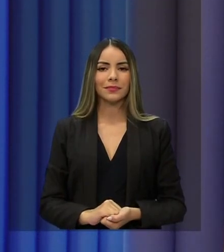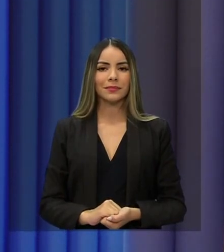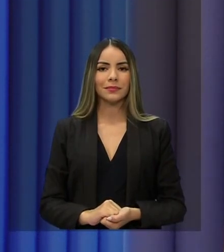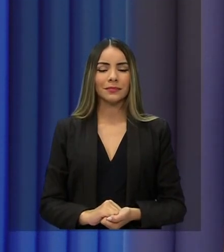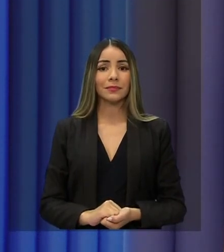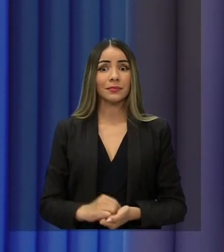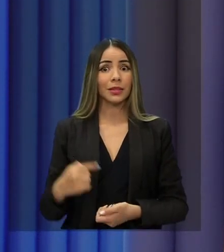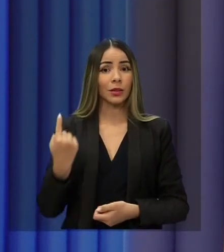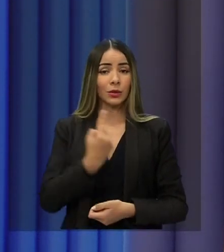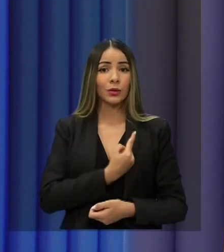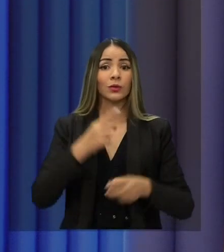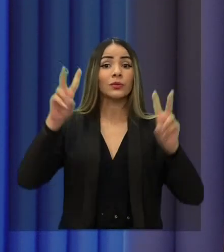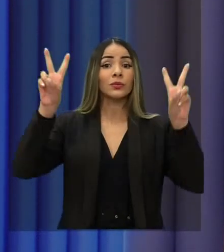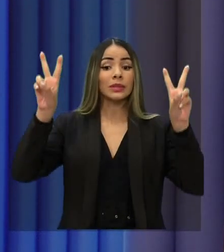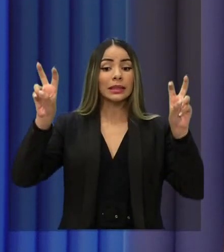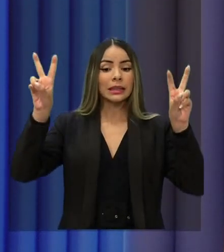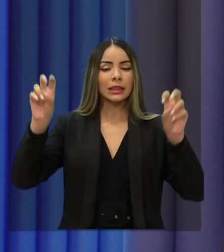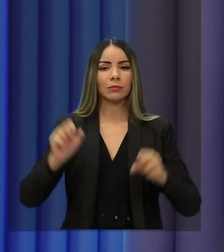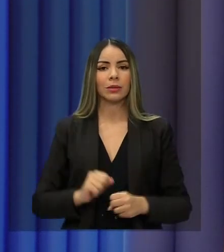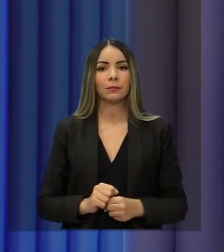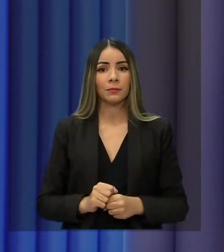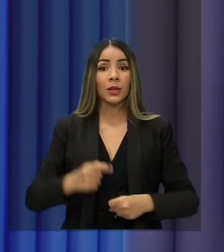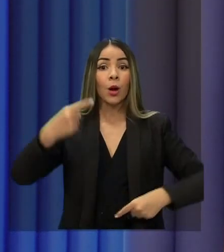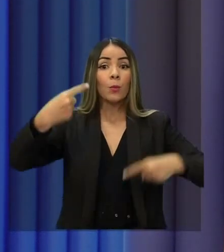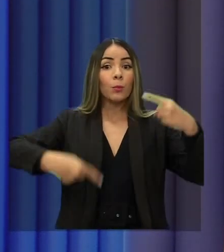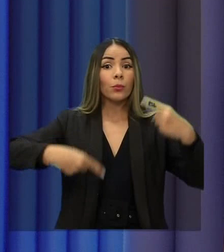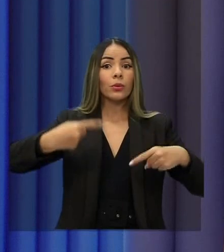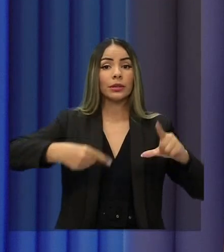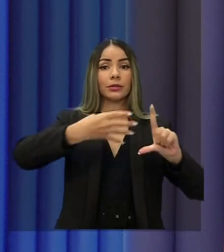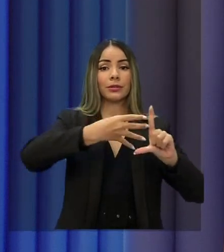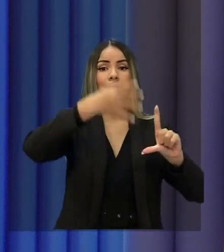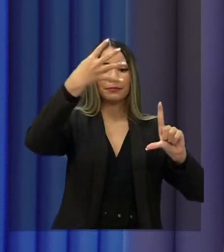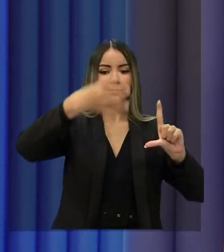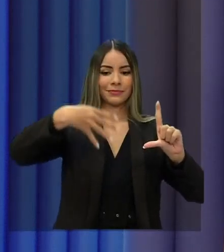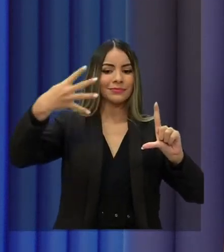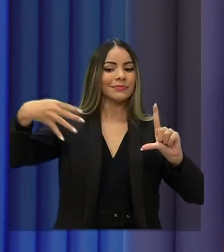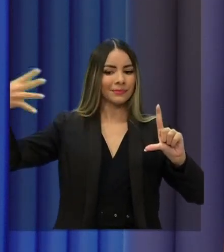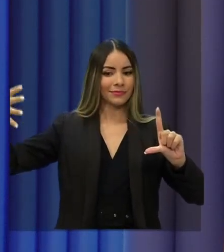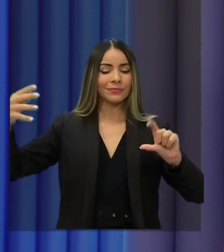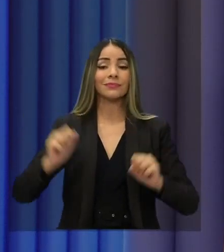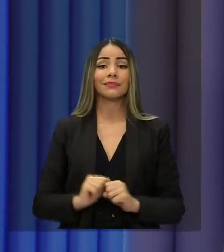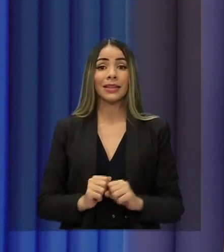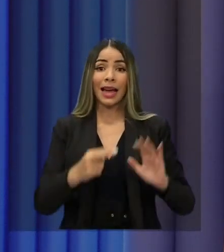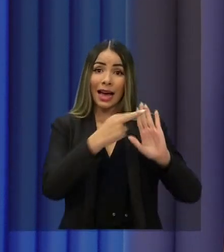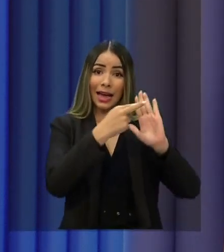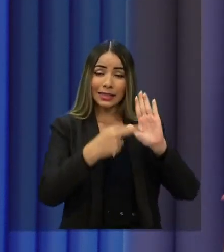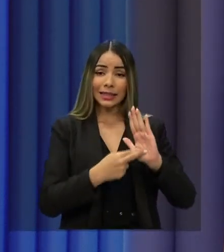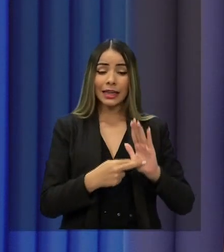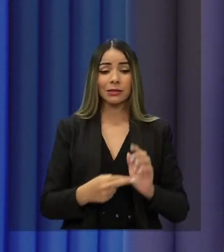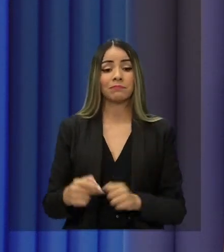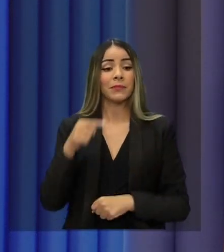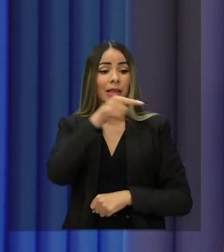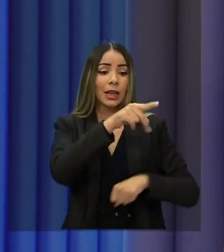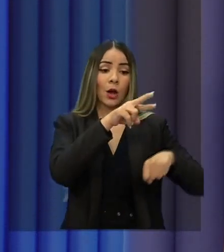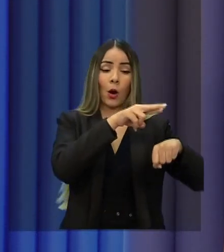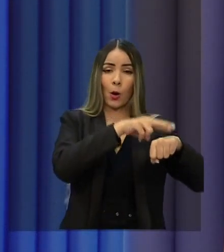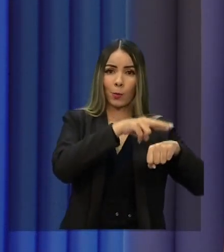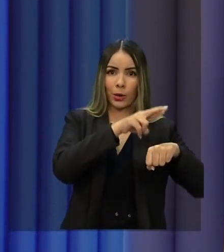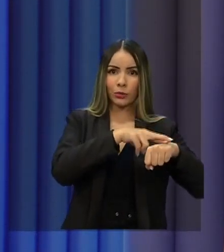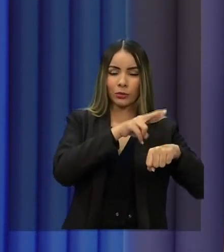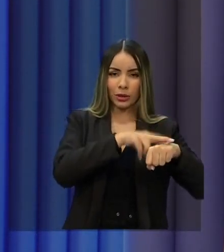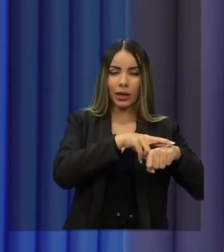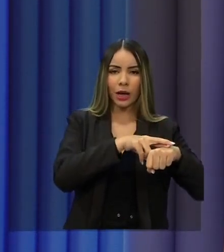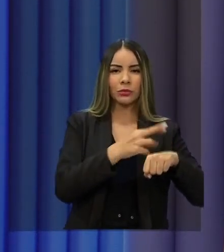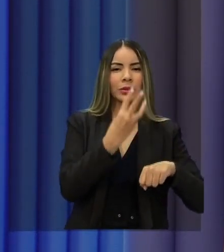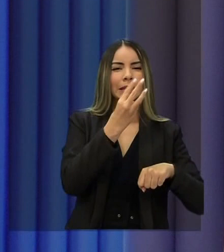Nosso tema é Políticas para LGBTQIA+. Pelas regras, o candidato Roberto Claudio. O senhor tem 30